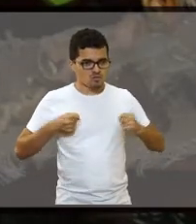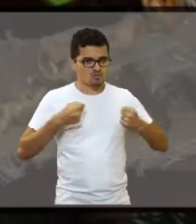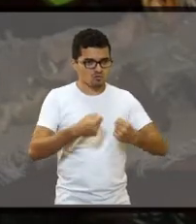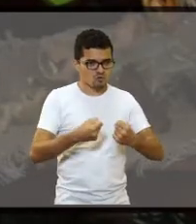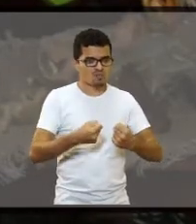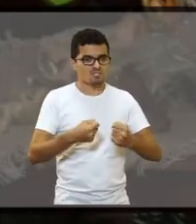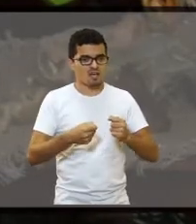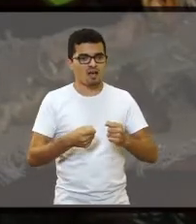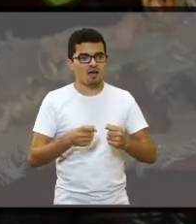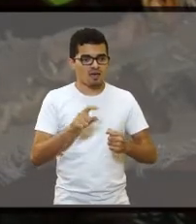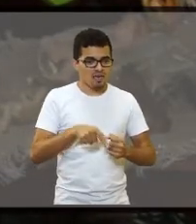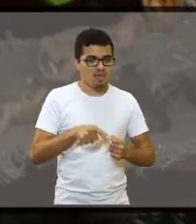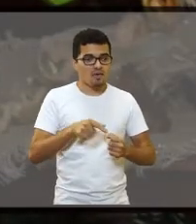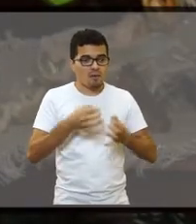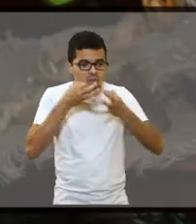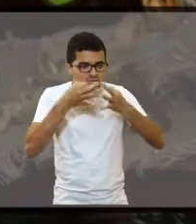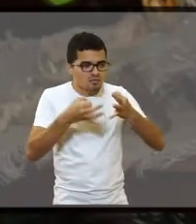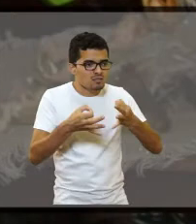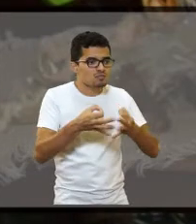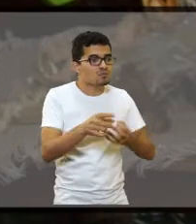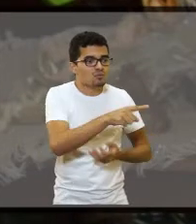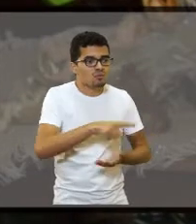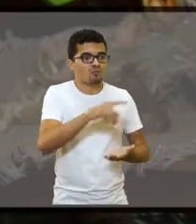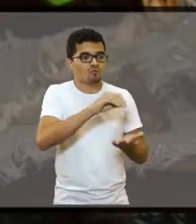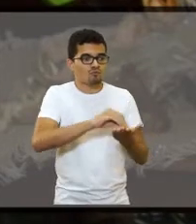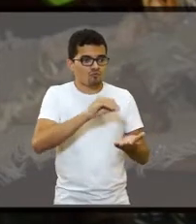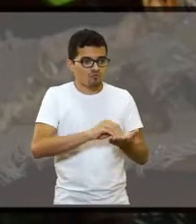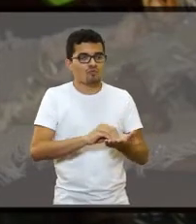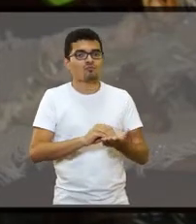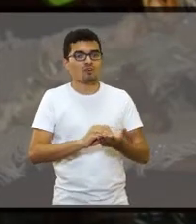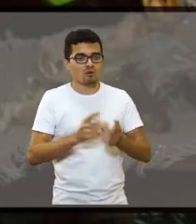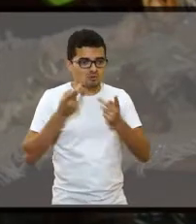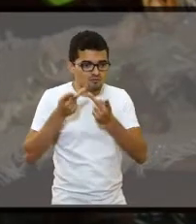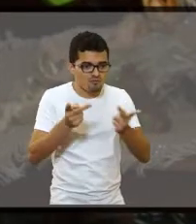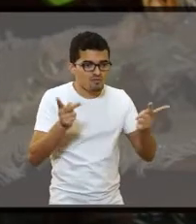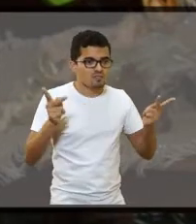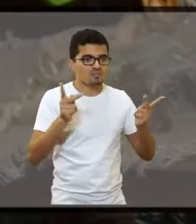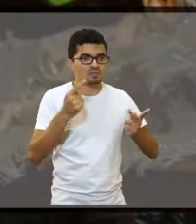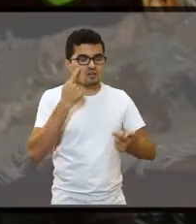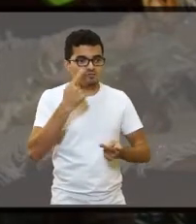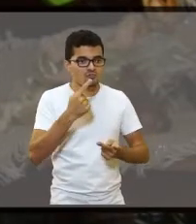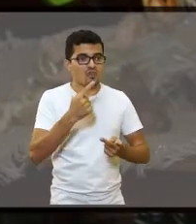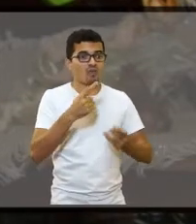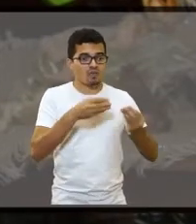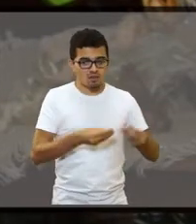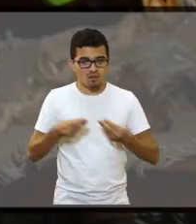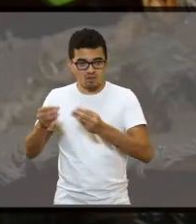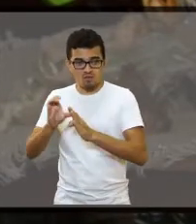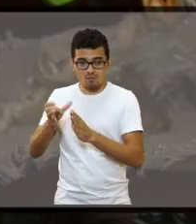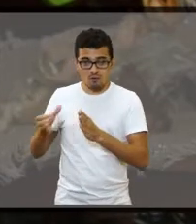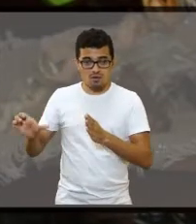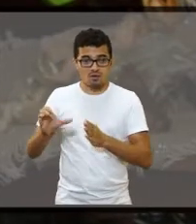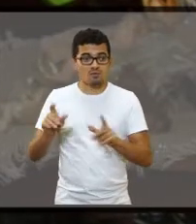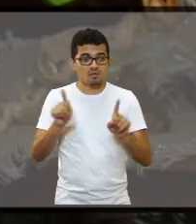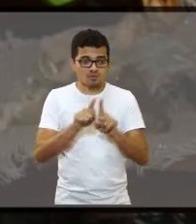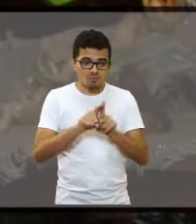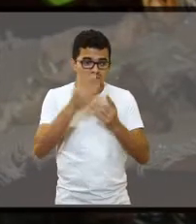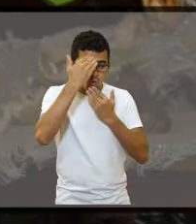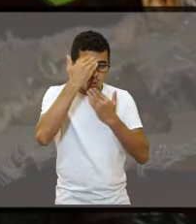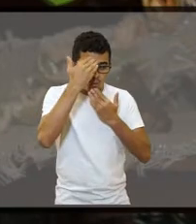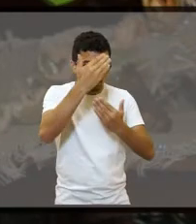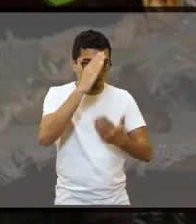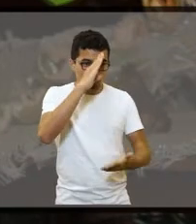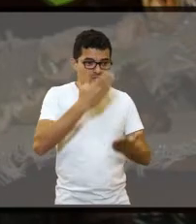participativo, um mandato ouvindo o povo, indo até o povo também, conhecendo a realidade, levando as demandas para a Câmara. E